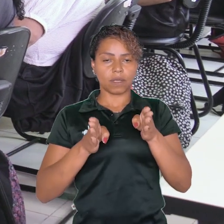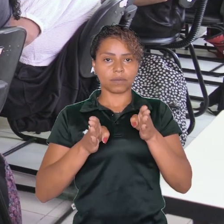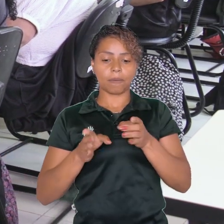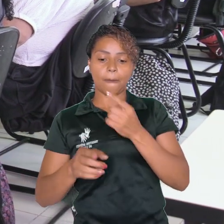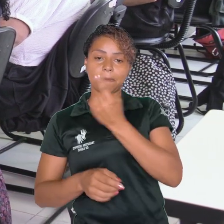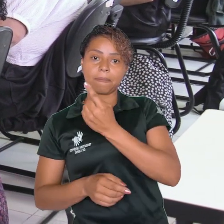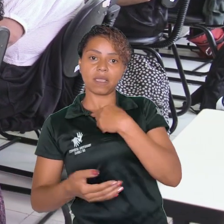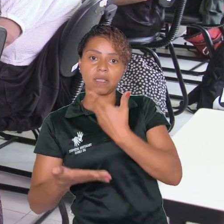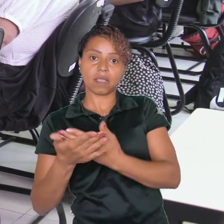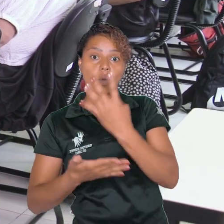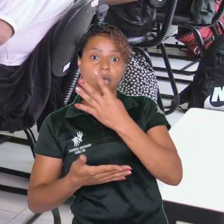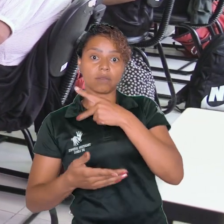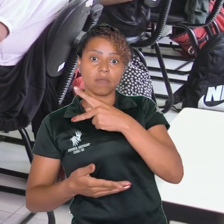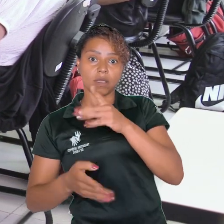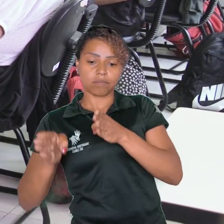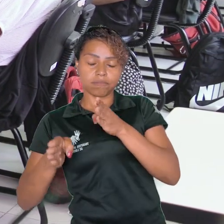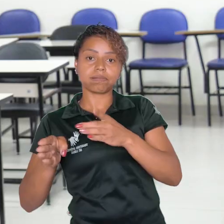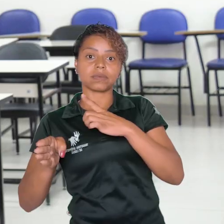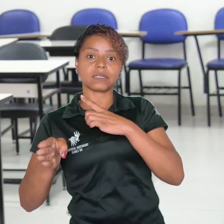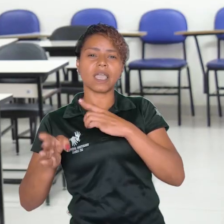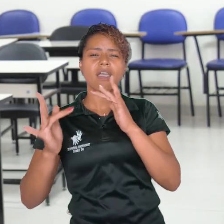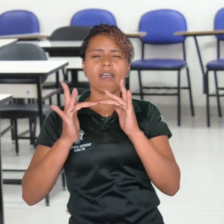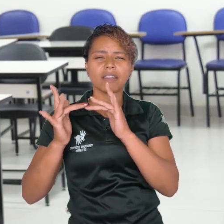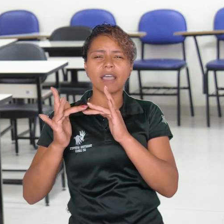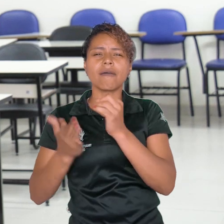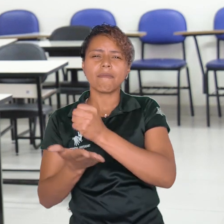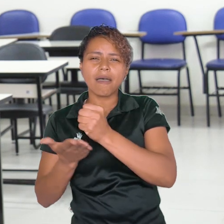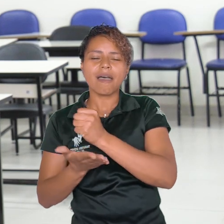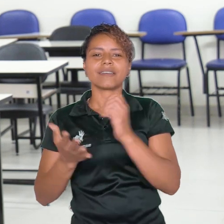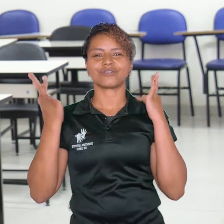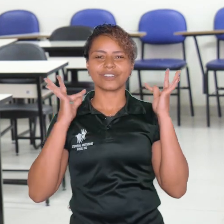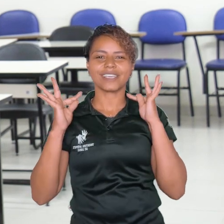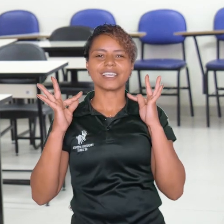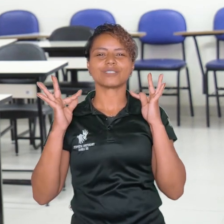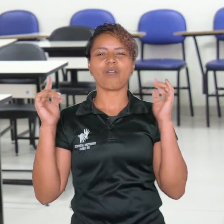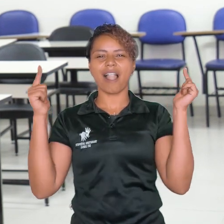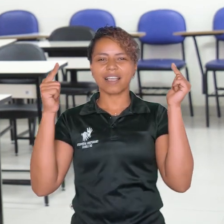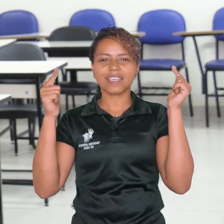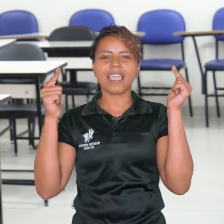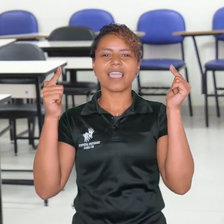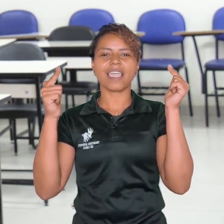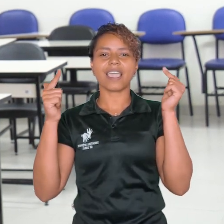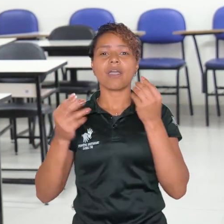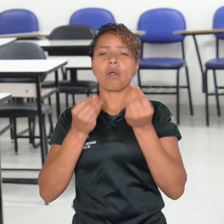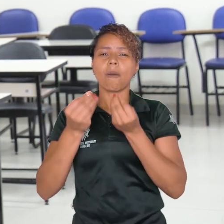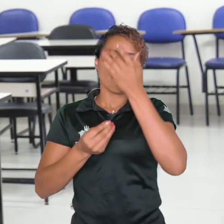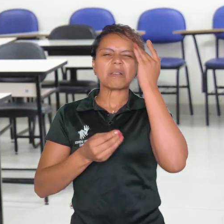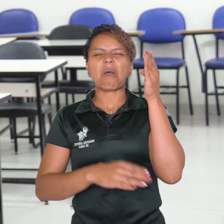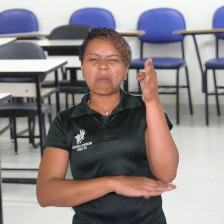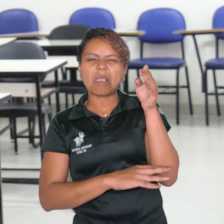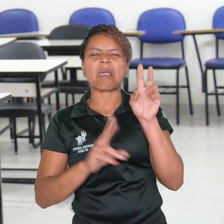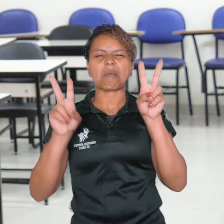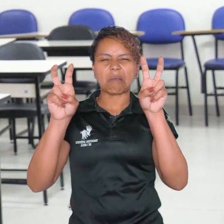ao quarto período, os estudantes têm contato com fundamentos do turismo, lazer, hospitalidade. Então é um momento em que eles vão